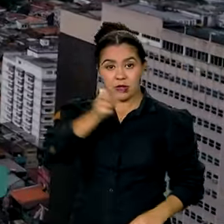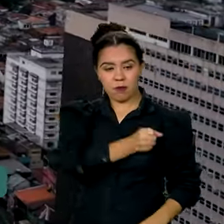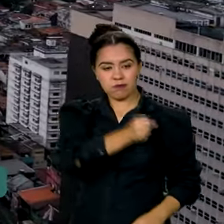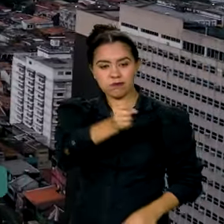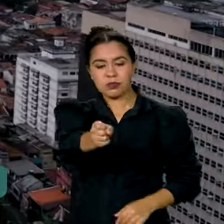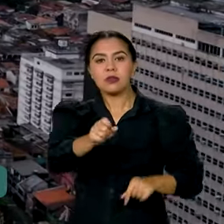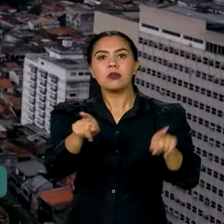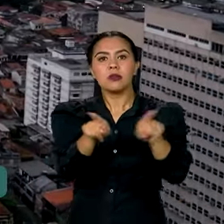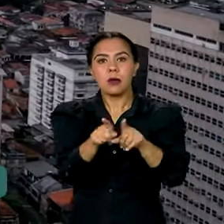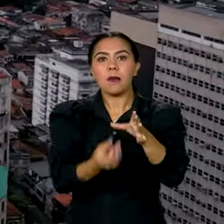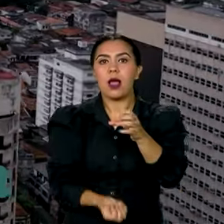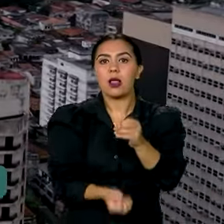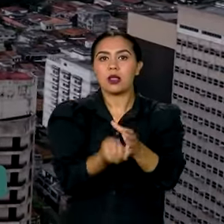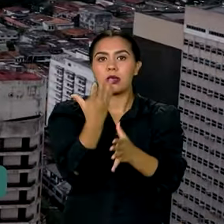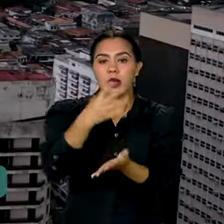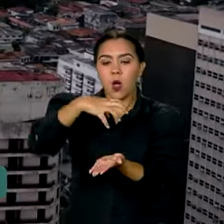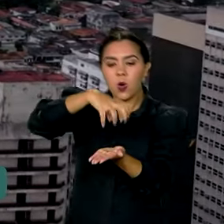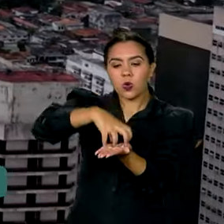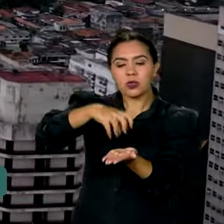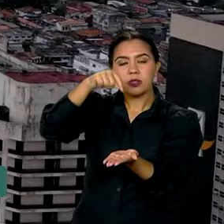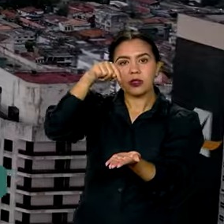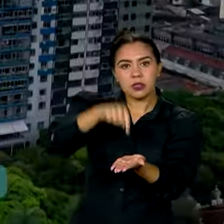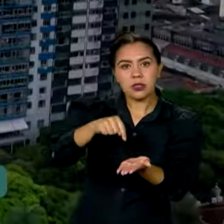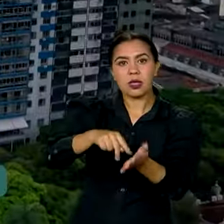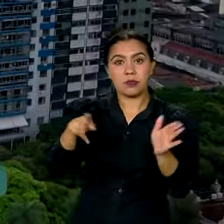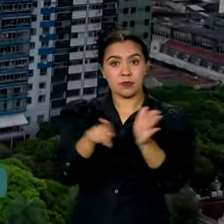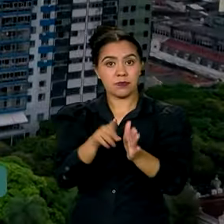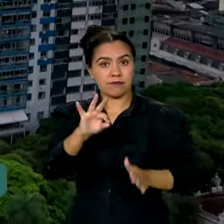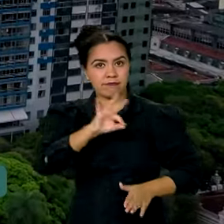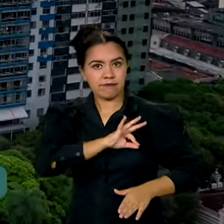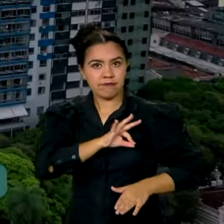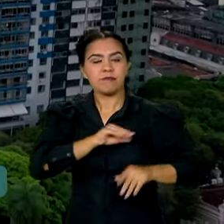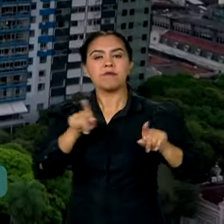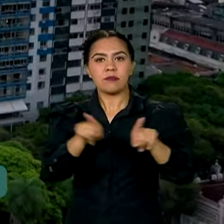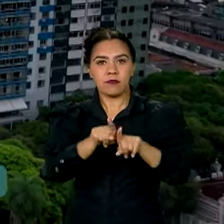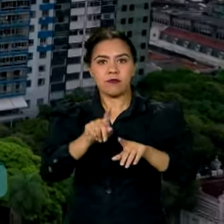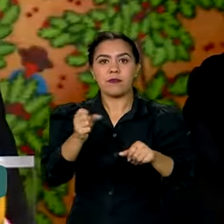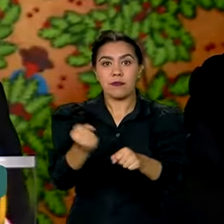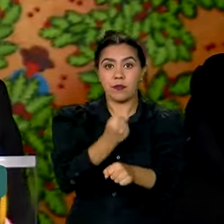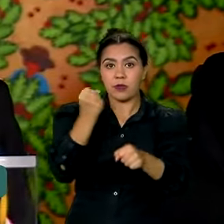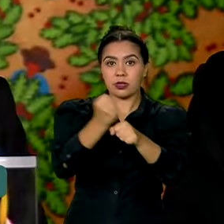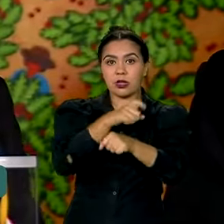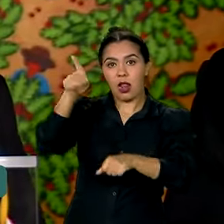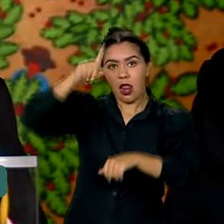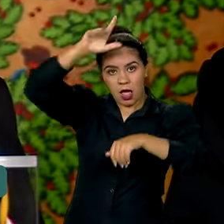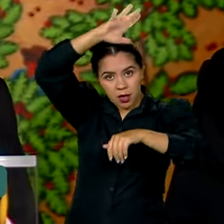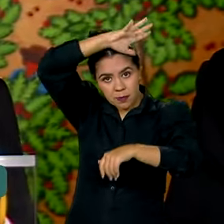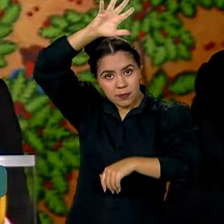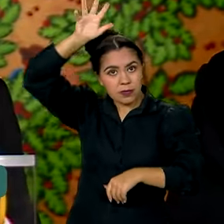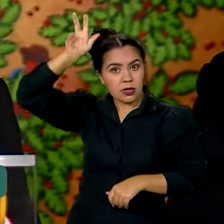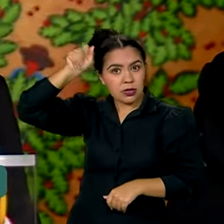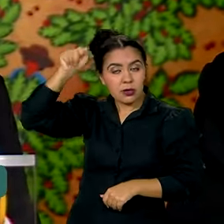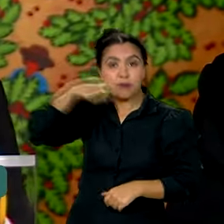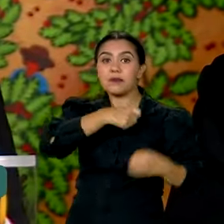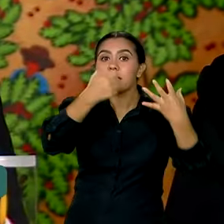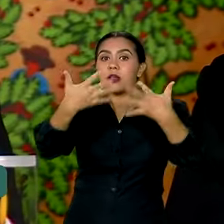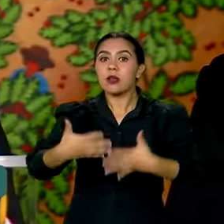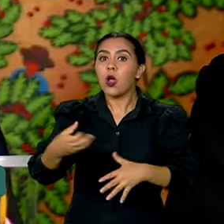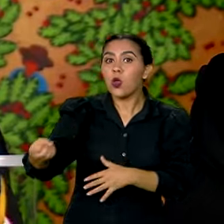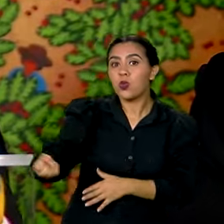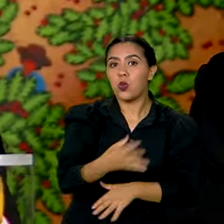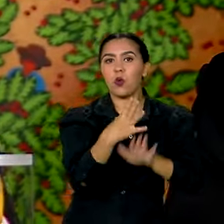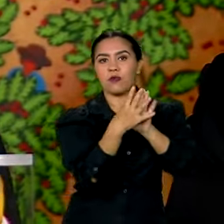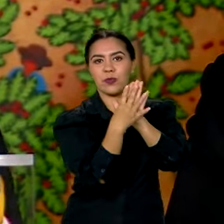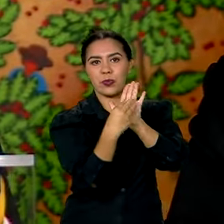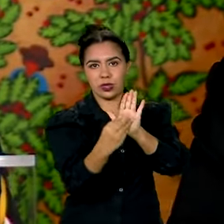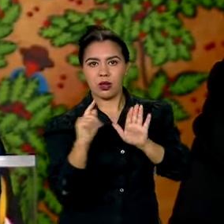criar o Centro de Cooperação Policial Internacional, que deverá ser construído em Manaus. É um modelo novo, onde nós